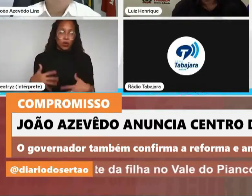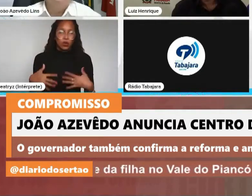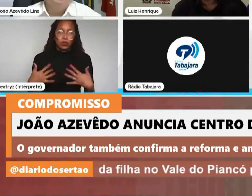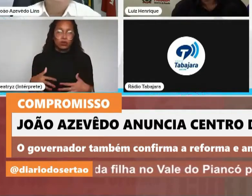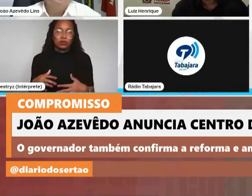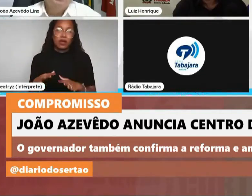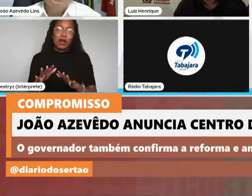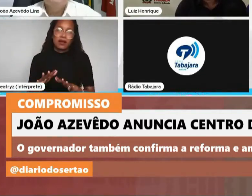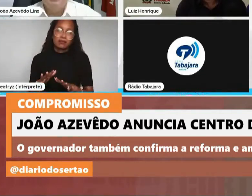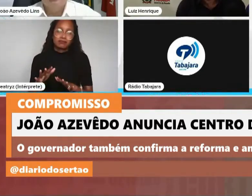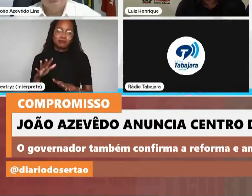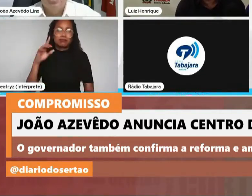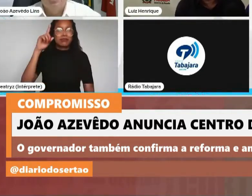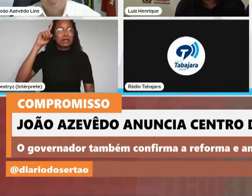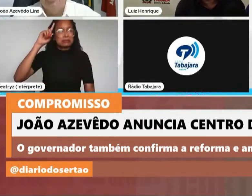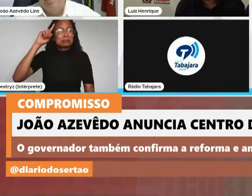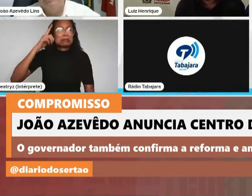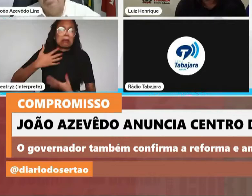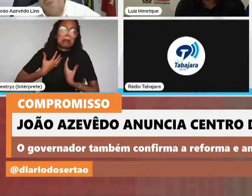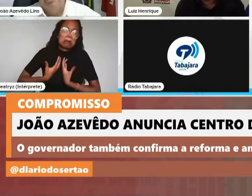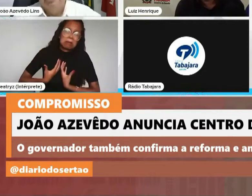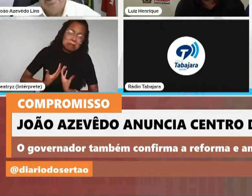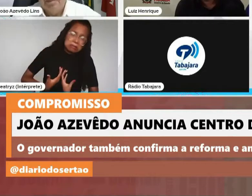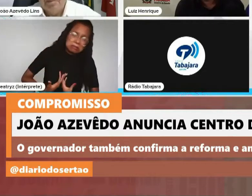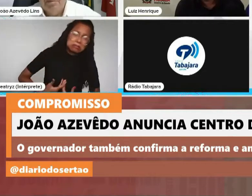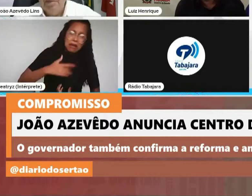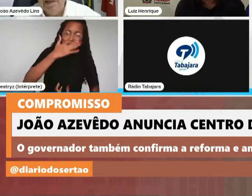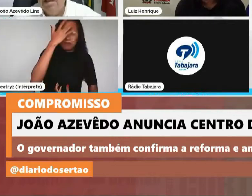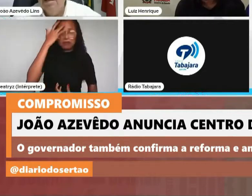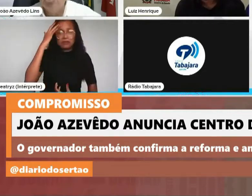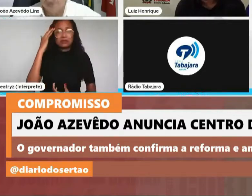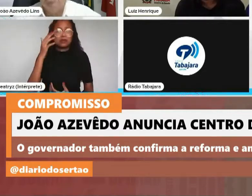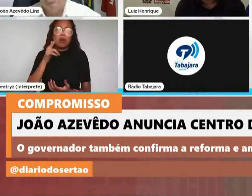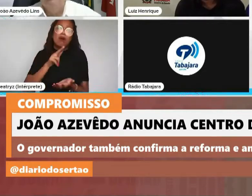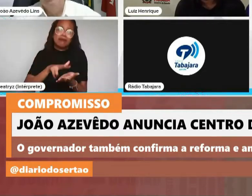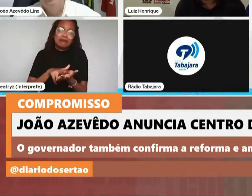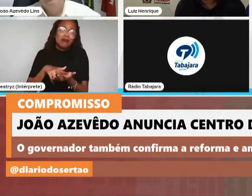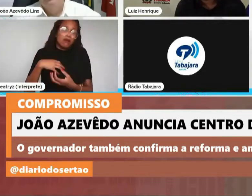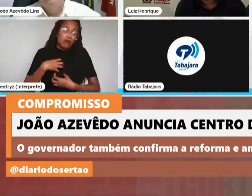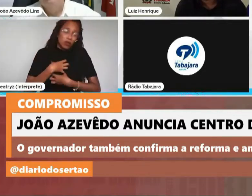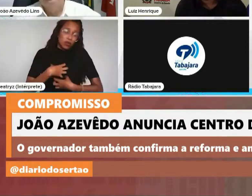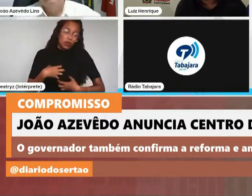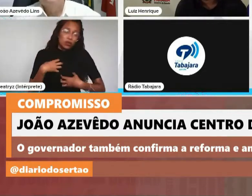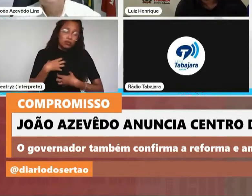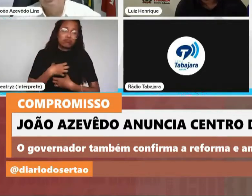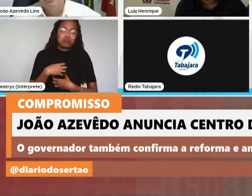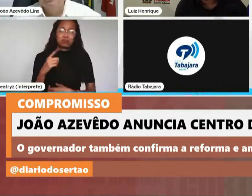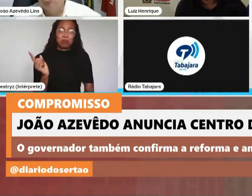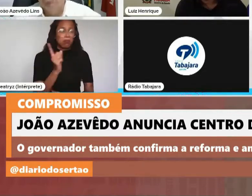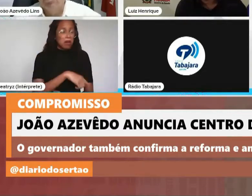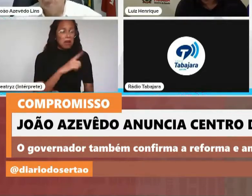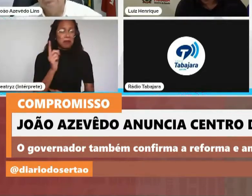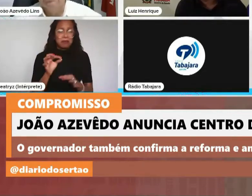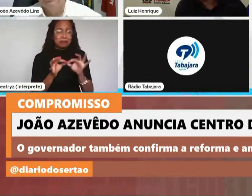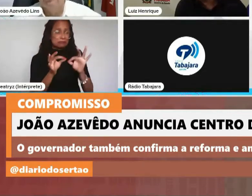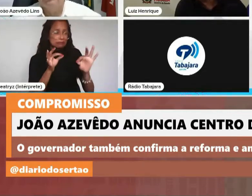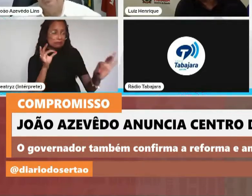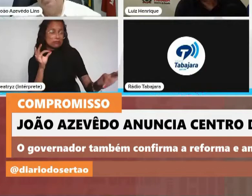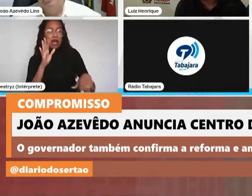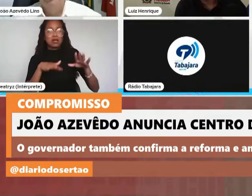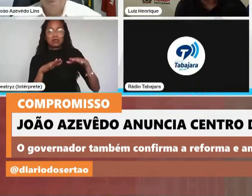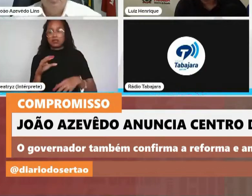mais uma rotina desgastante para o paciente, se deslocar distâncias grandes, como de